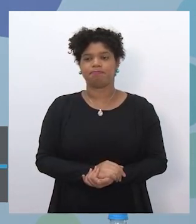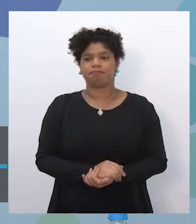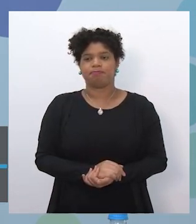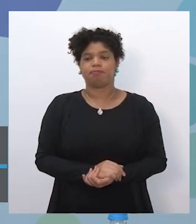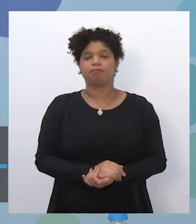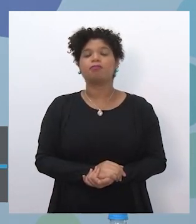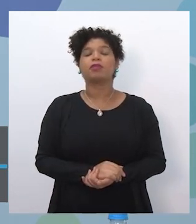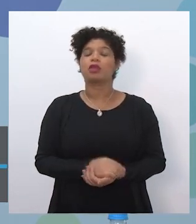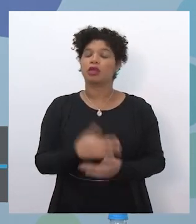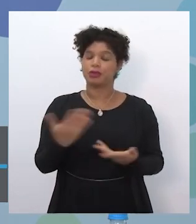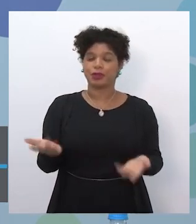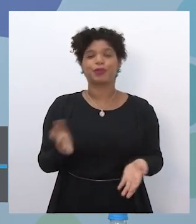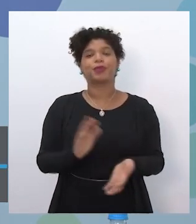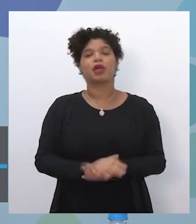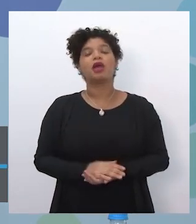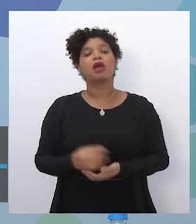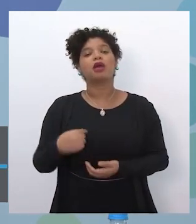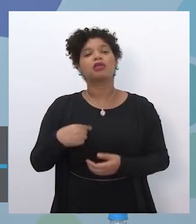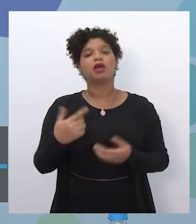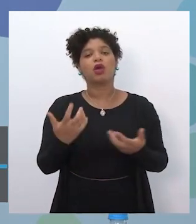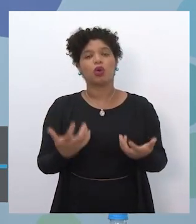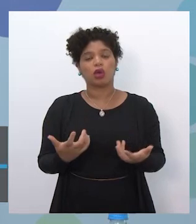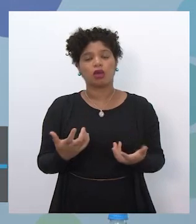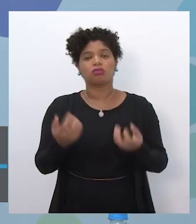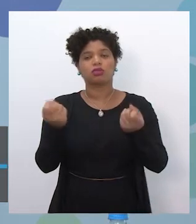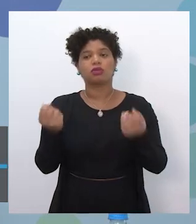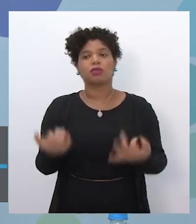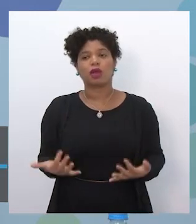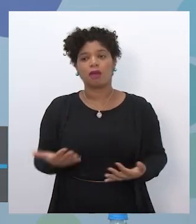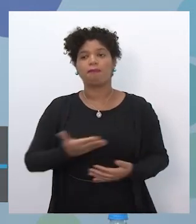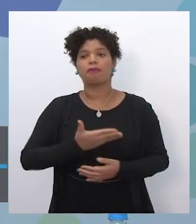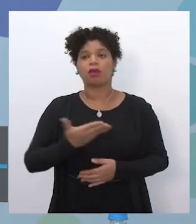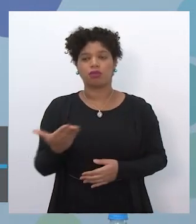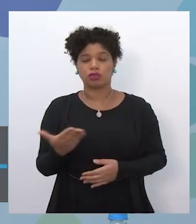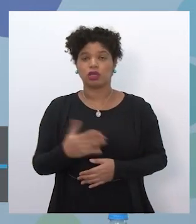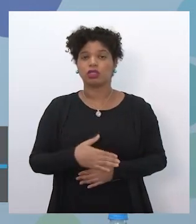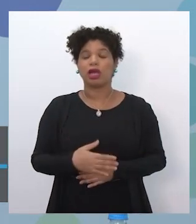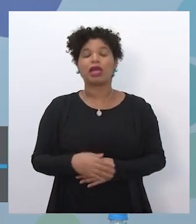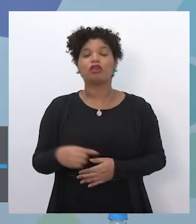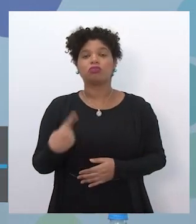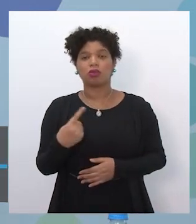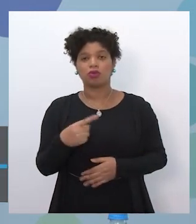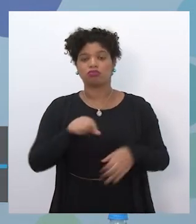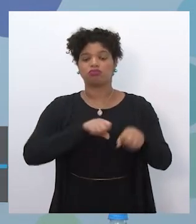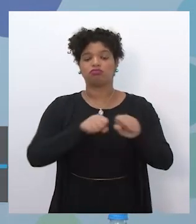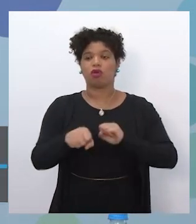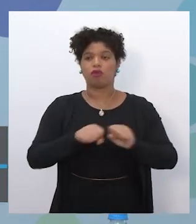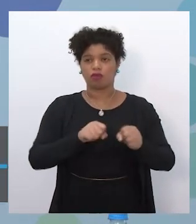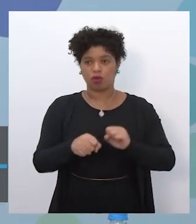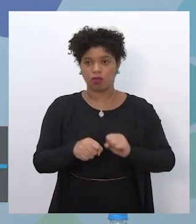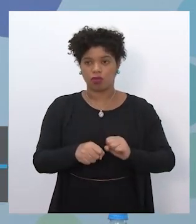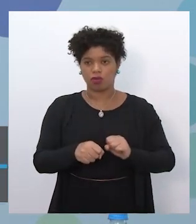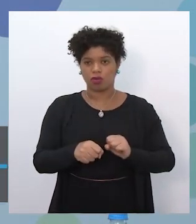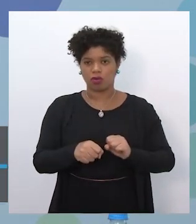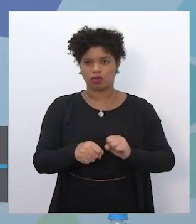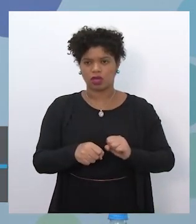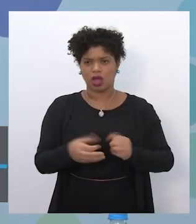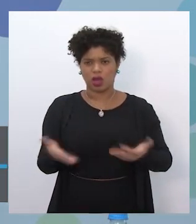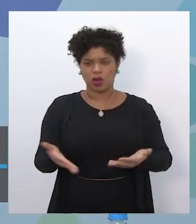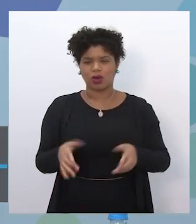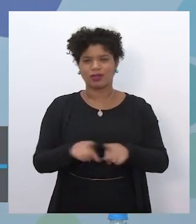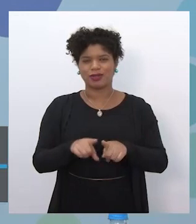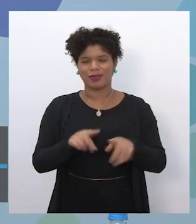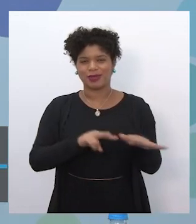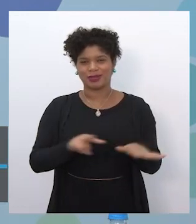Uma coisa que eu queria deixar claro também é que todas as nossas formações que estão acontecendo essa semana e que vão acontecer na próxima semana que tem como